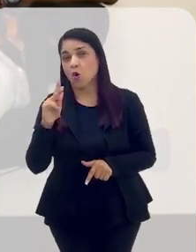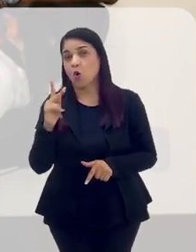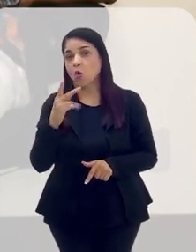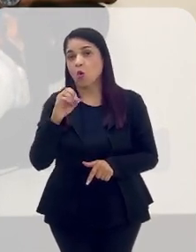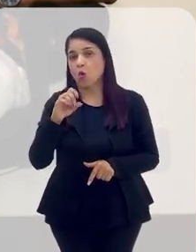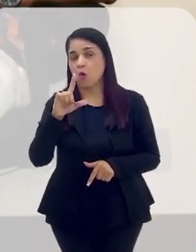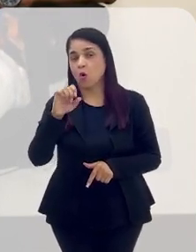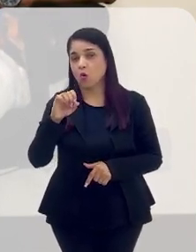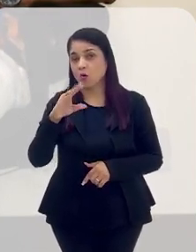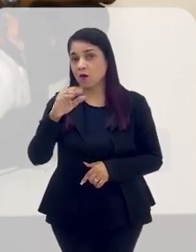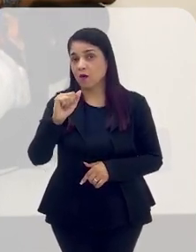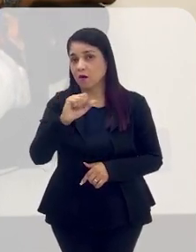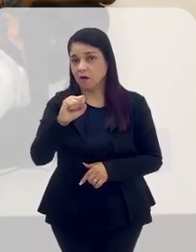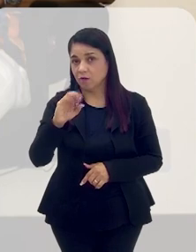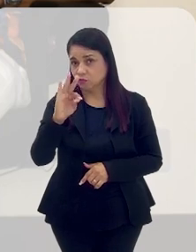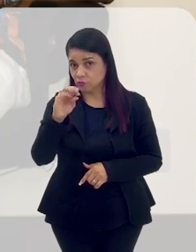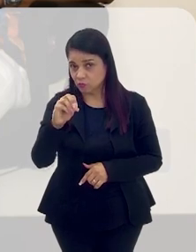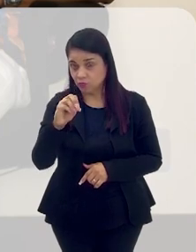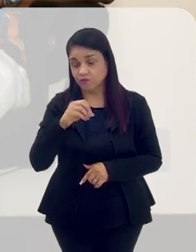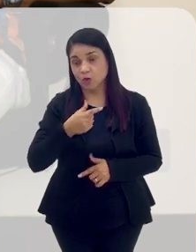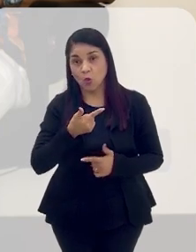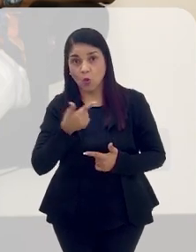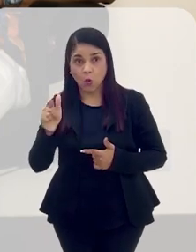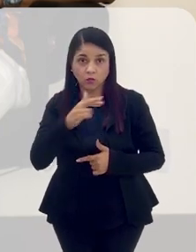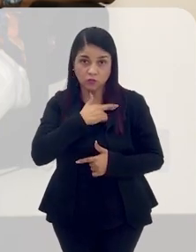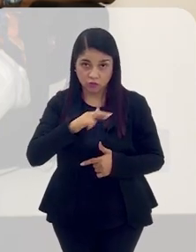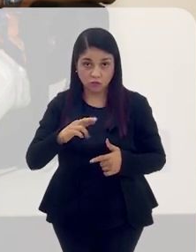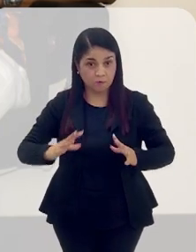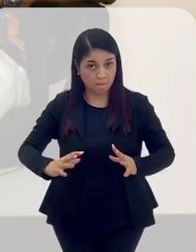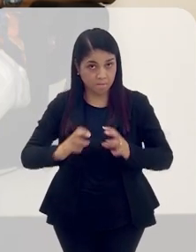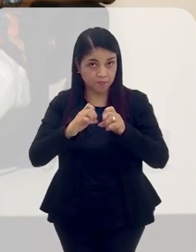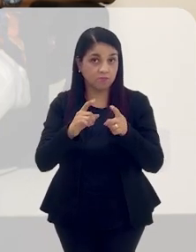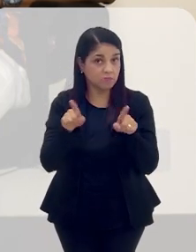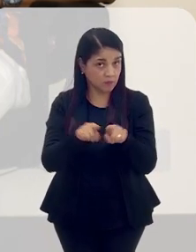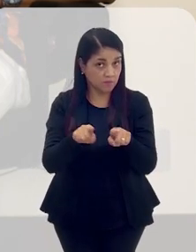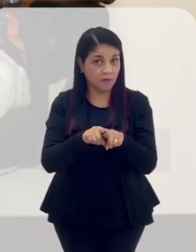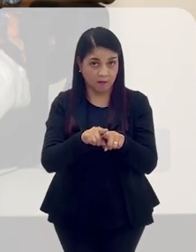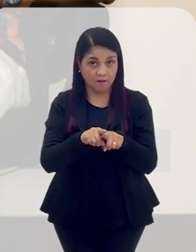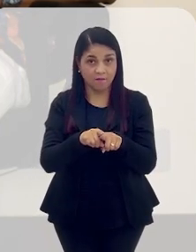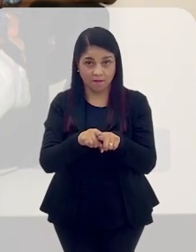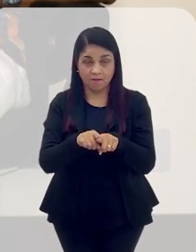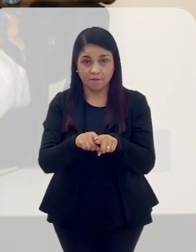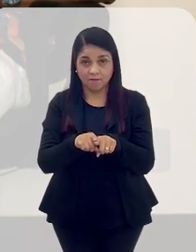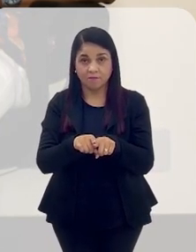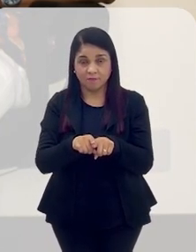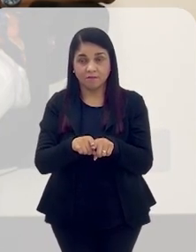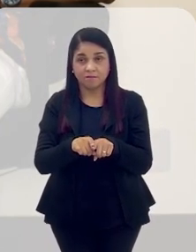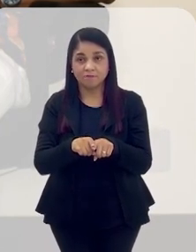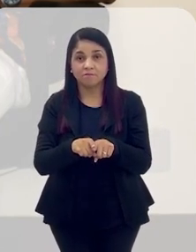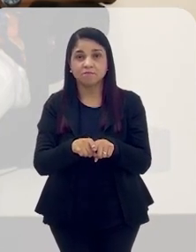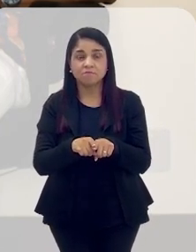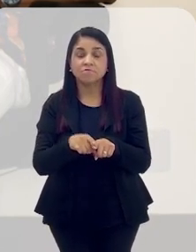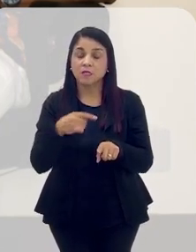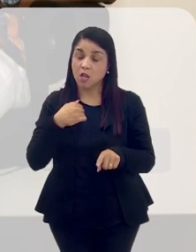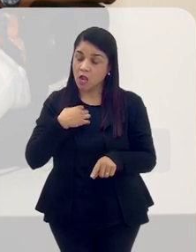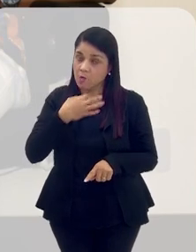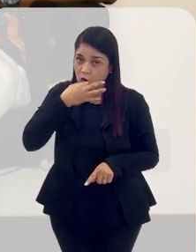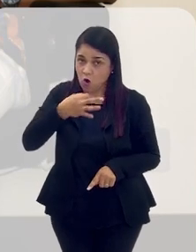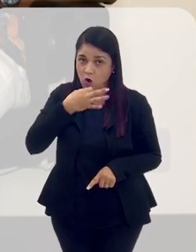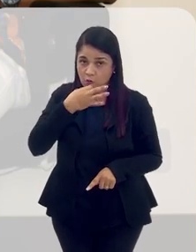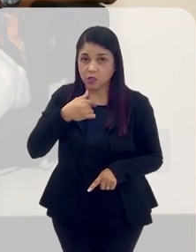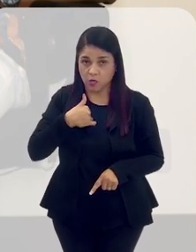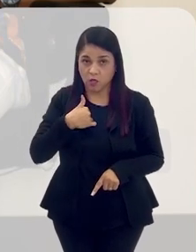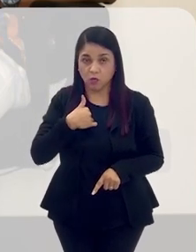Holocausto. Então, assim, outras religiões também já brigaram por isso. E eu acho,